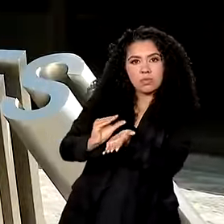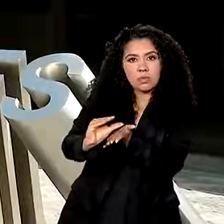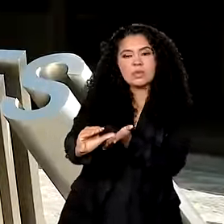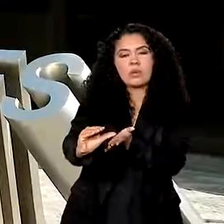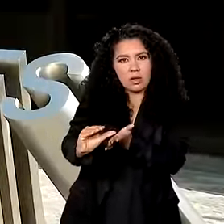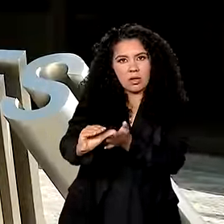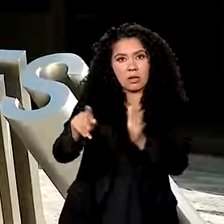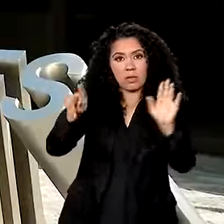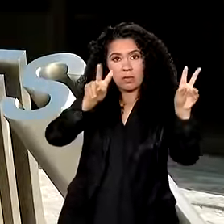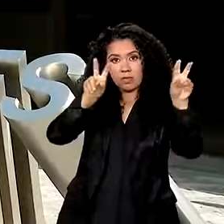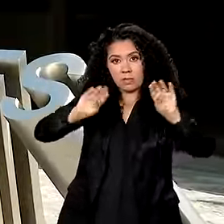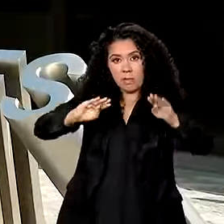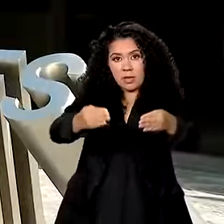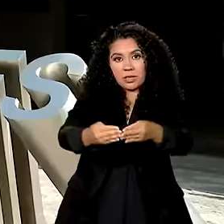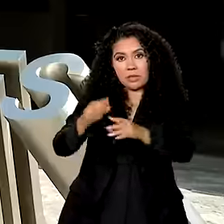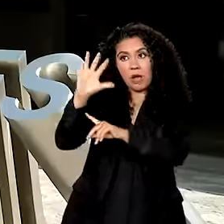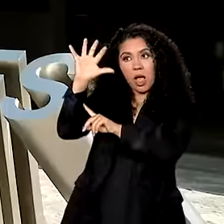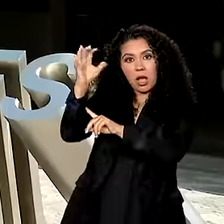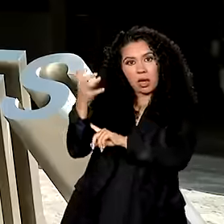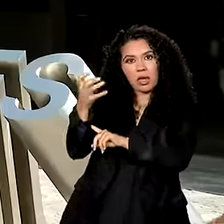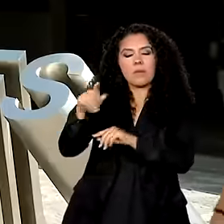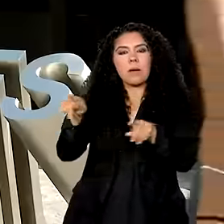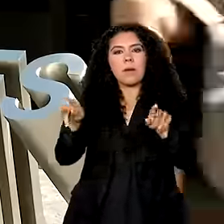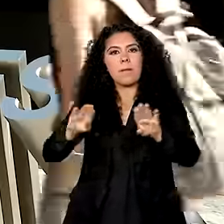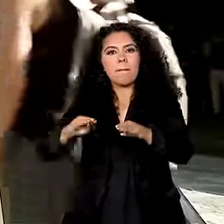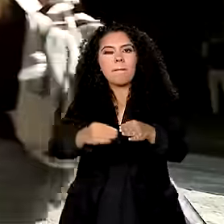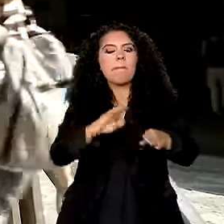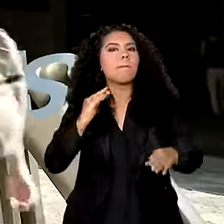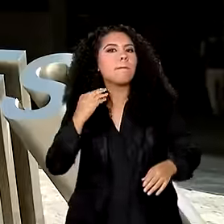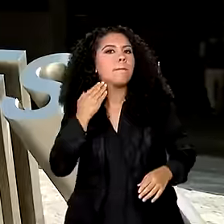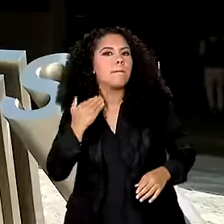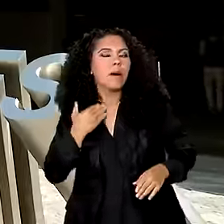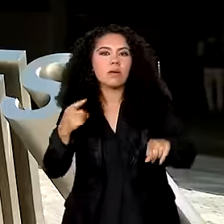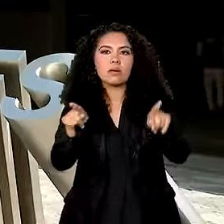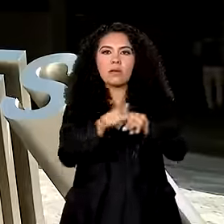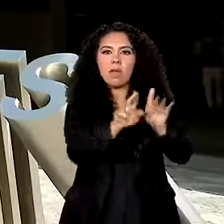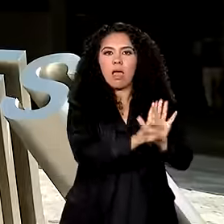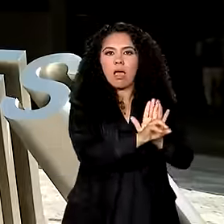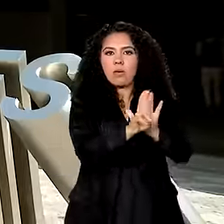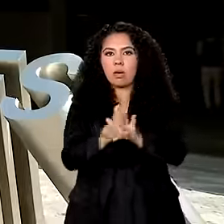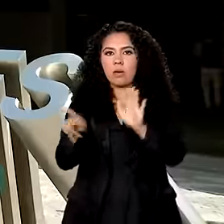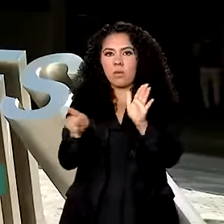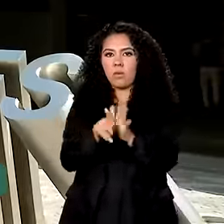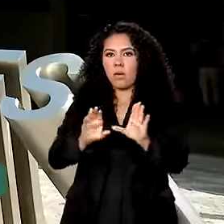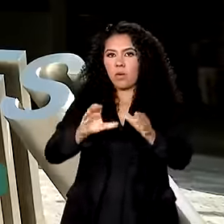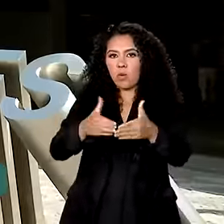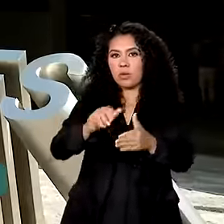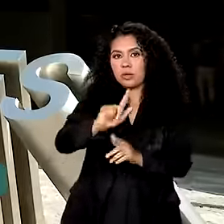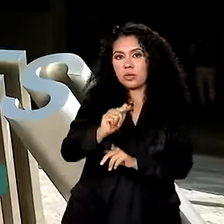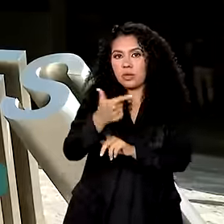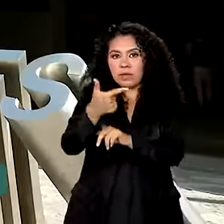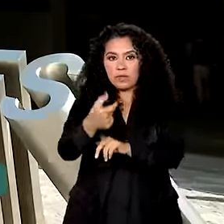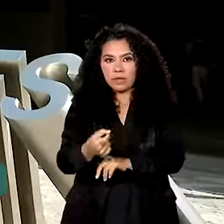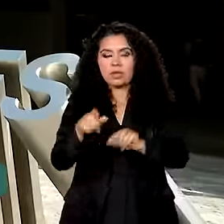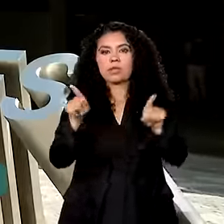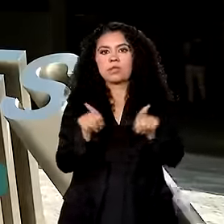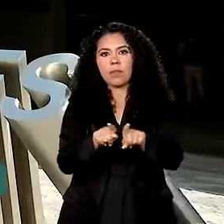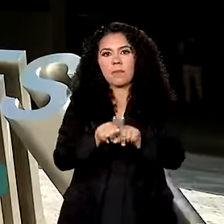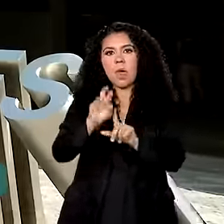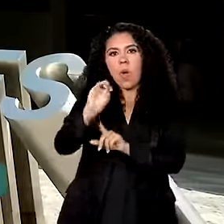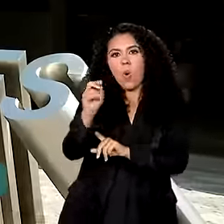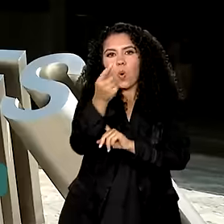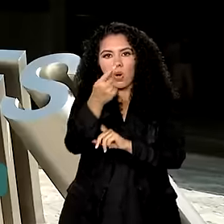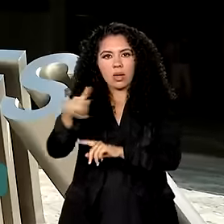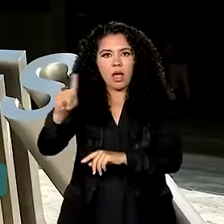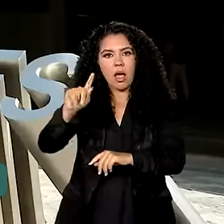desenvolvimento públicos e representantes do G20, o grupo das maiores economias do mundo, mais a União Africana e a